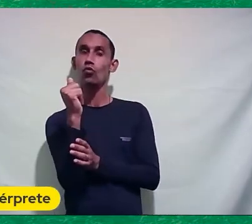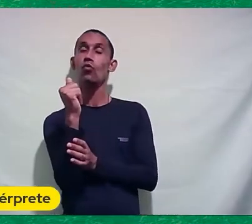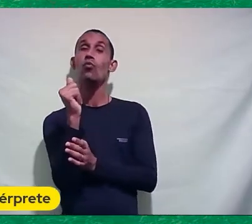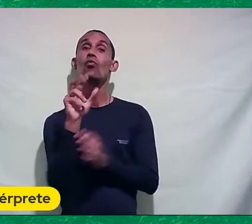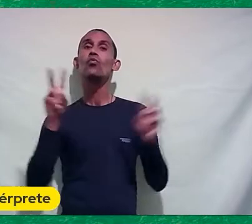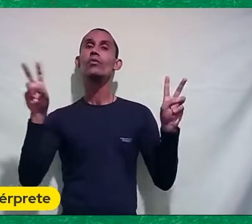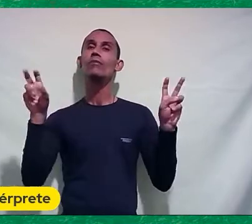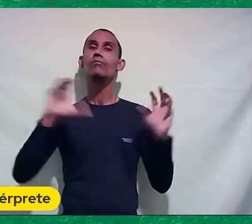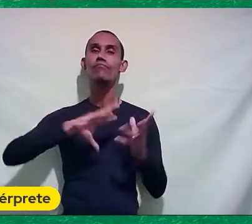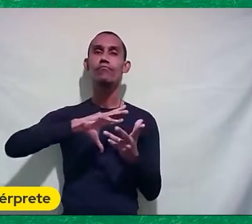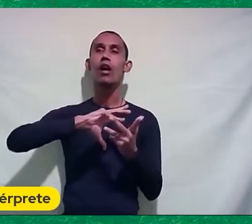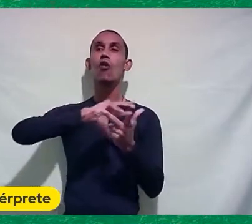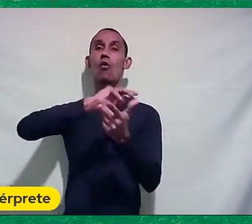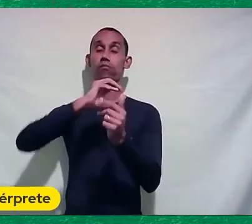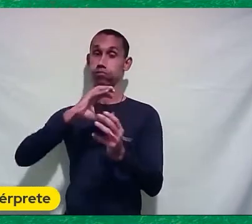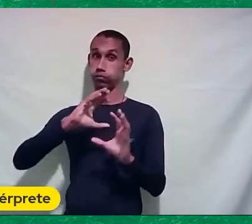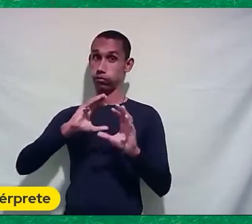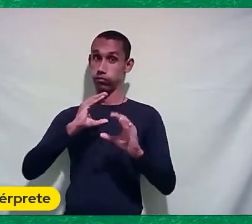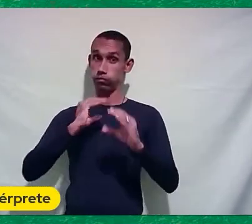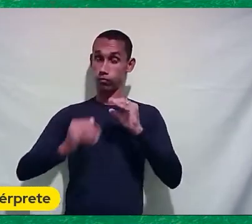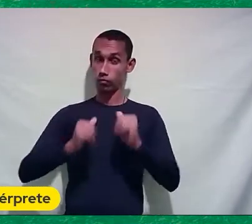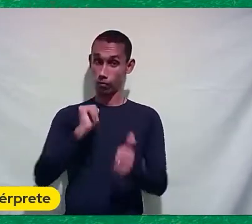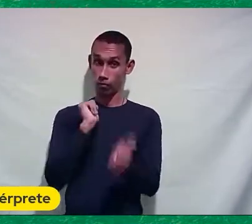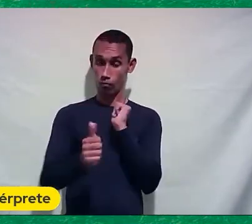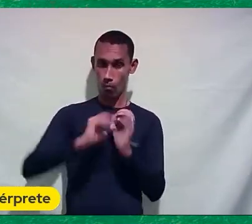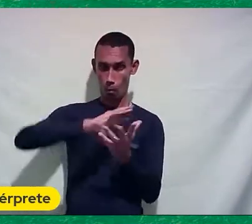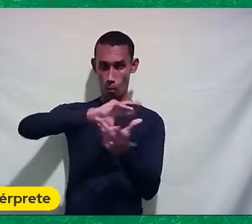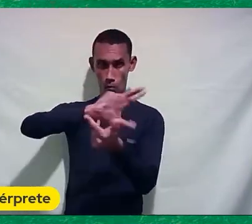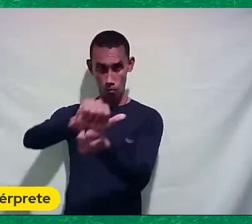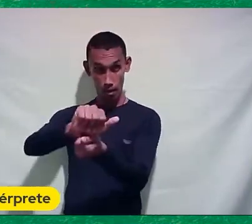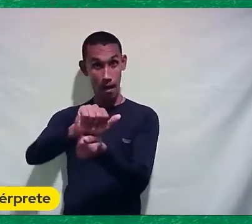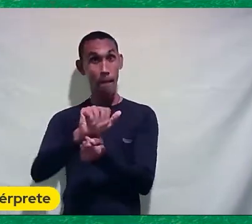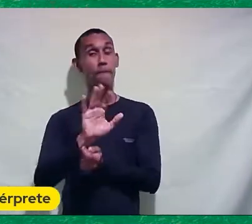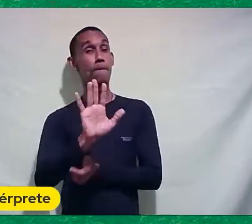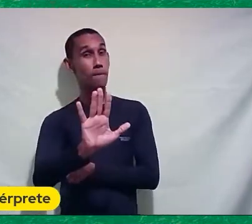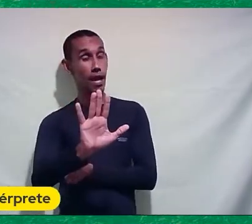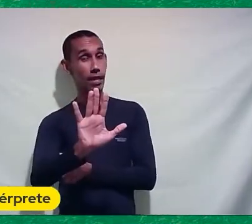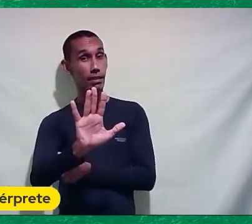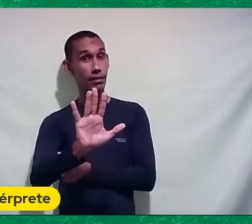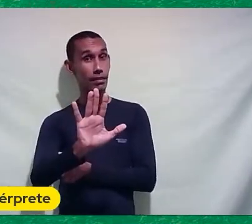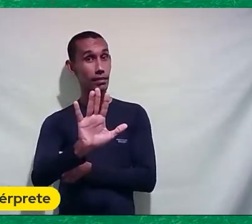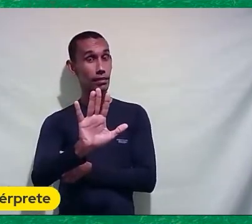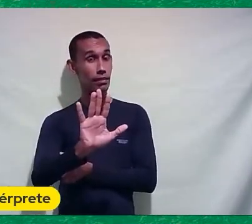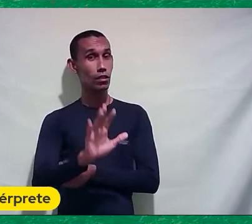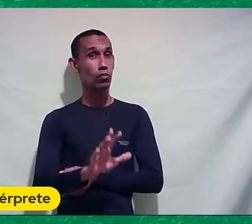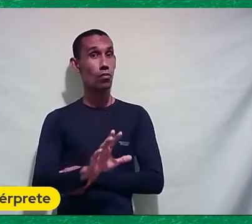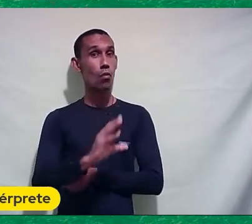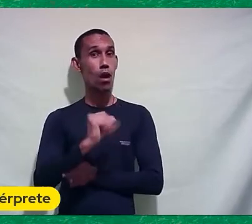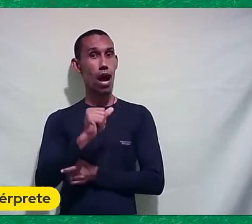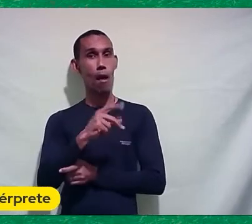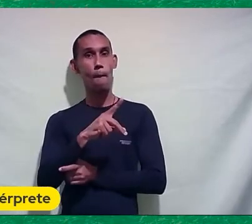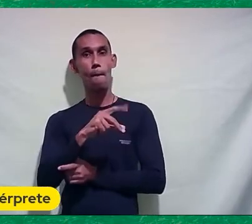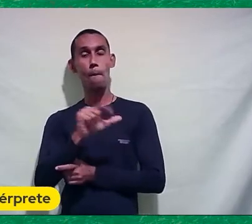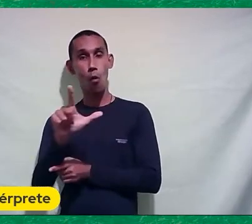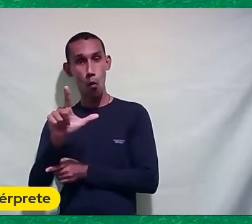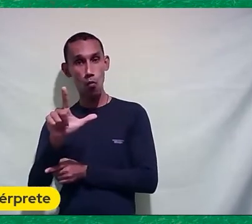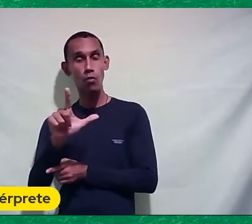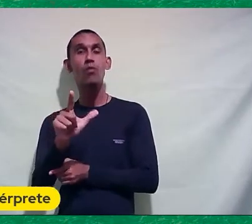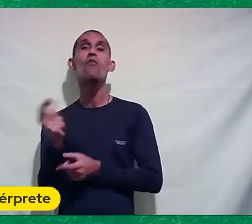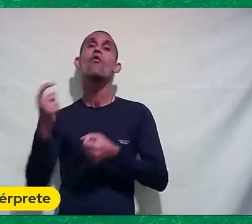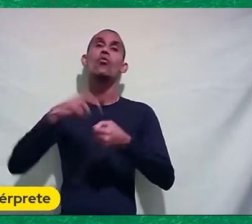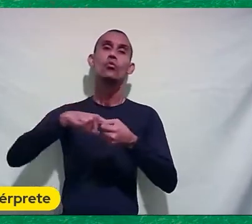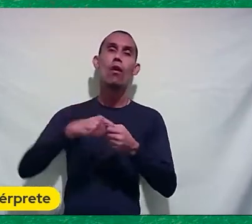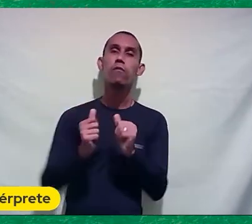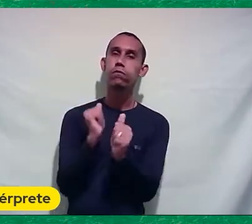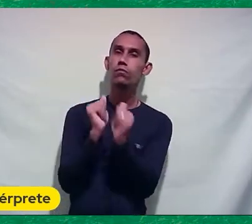Então os caras Foram lá E descaracterizaram O filme Para passar Mas o Capô Voltou várias vezes Ao futebol